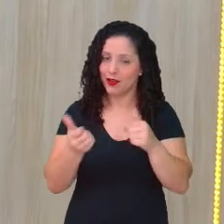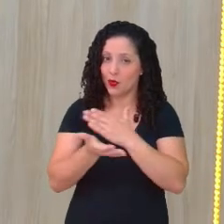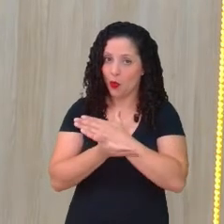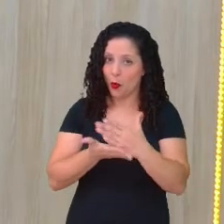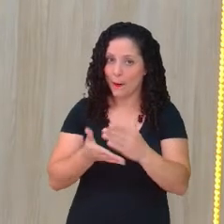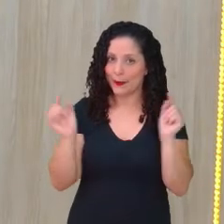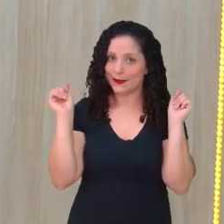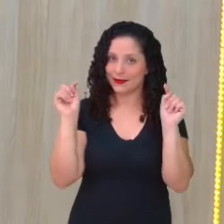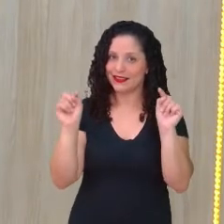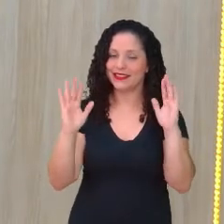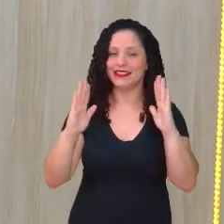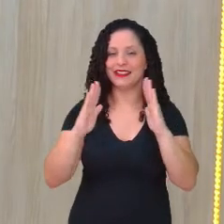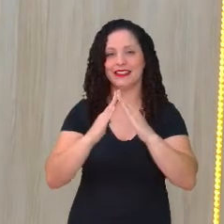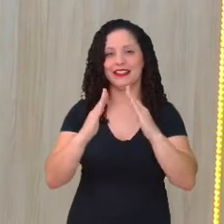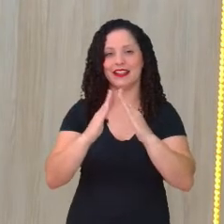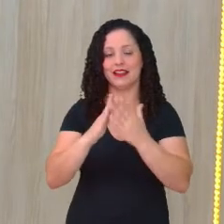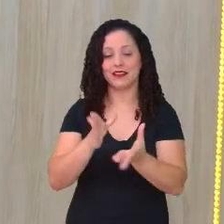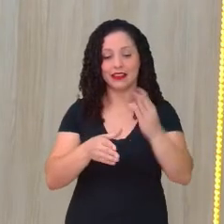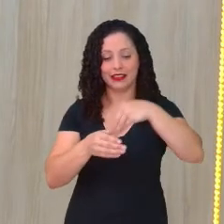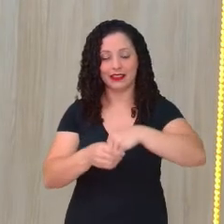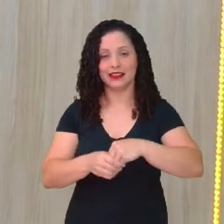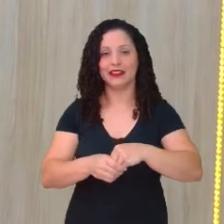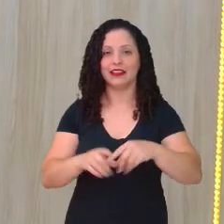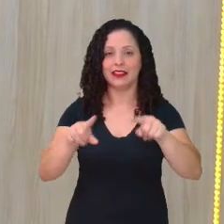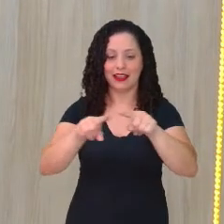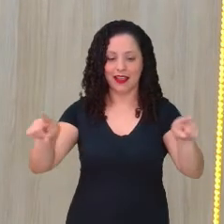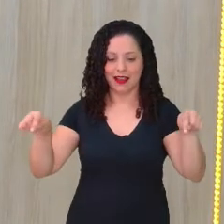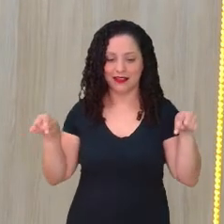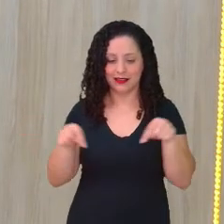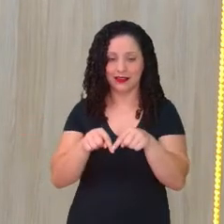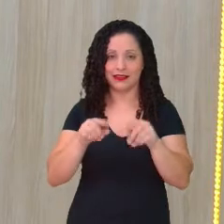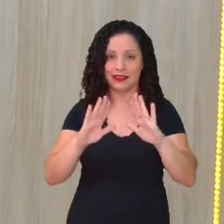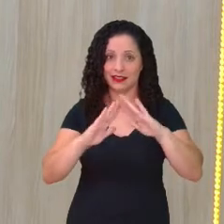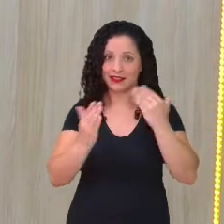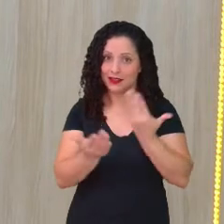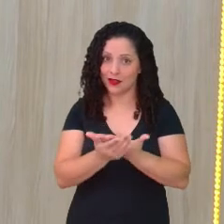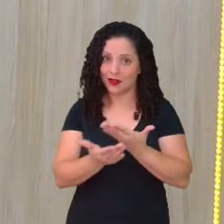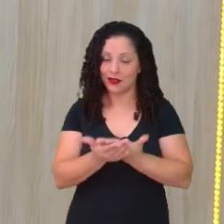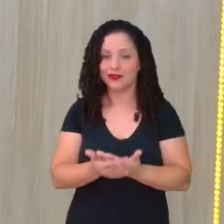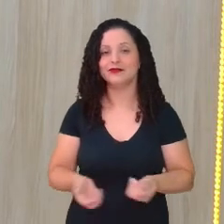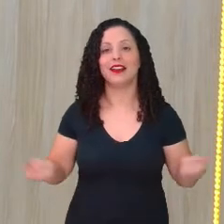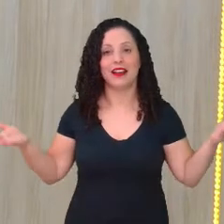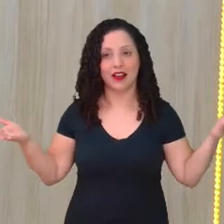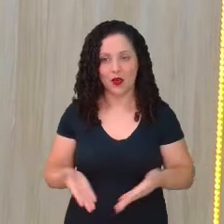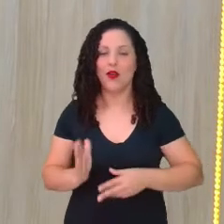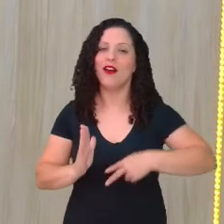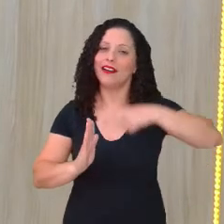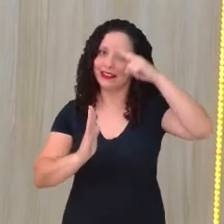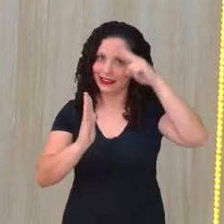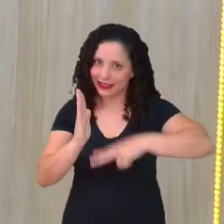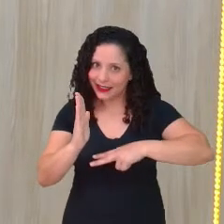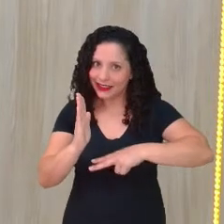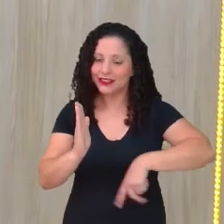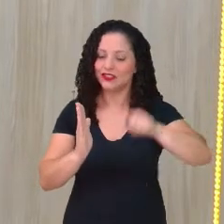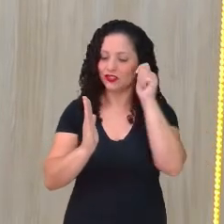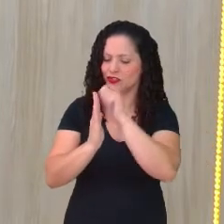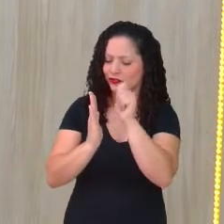casa, na sala de aula. Então, minha gente, é hora de ler, de escrever,